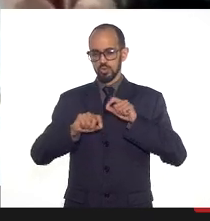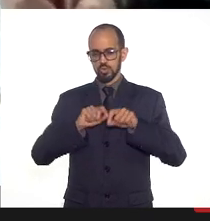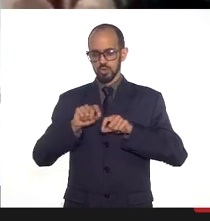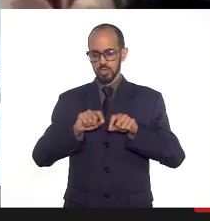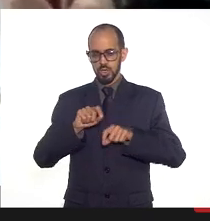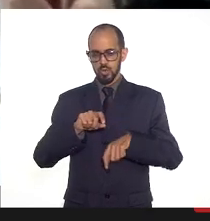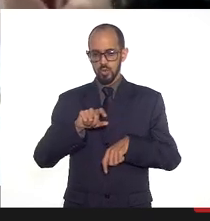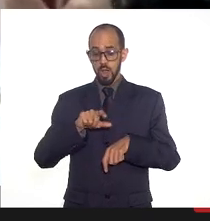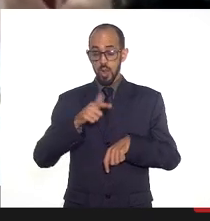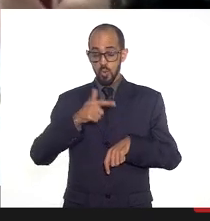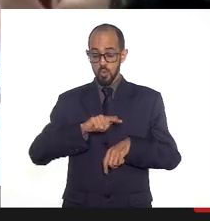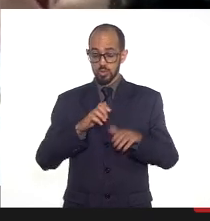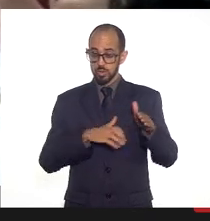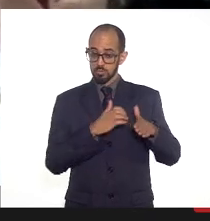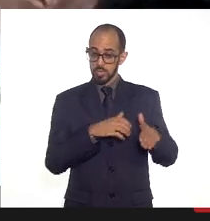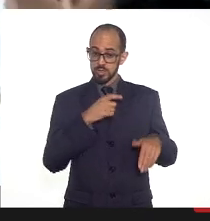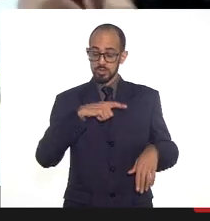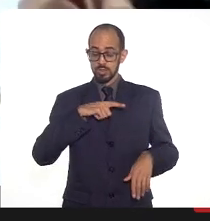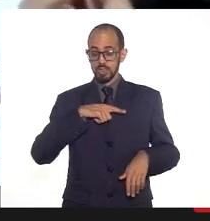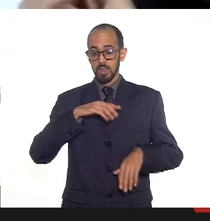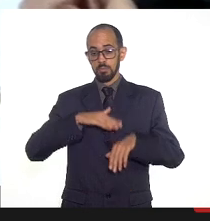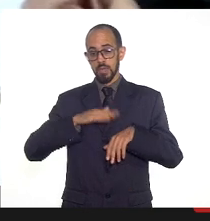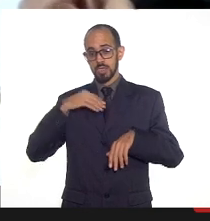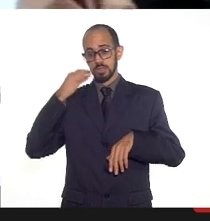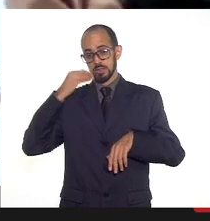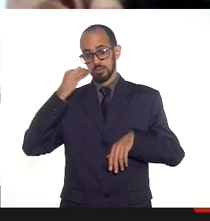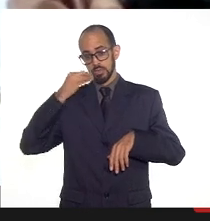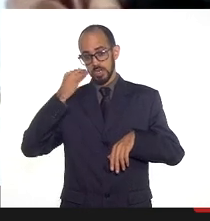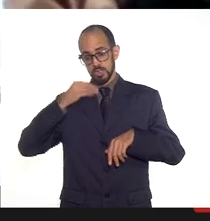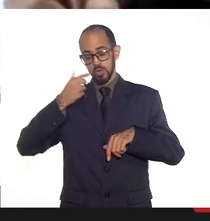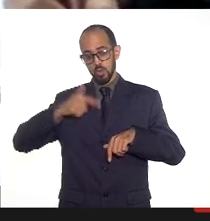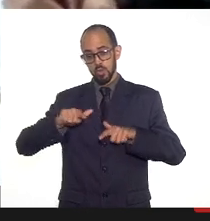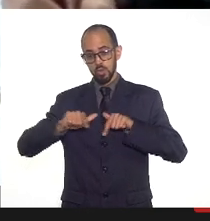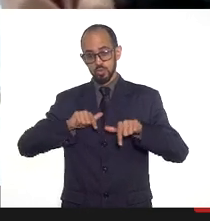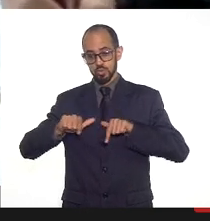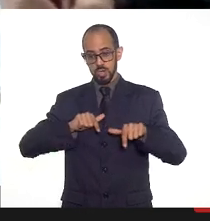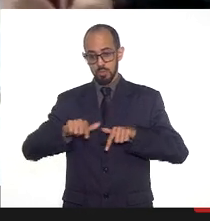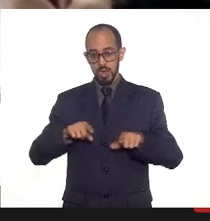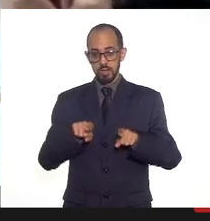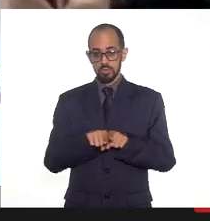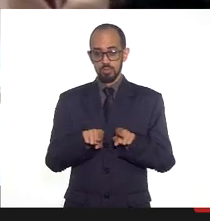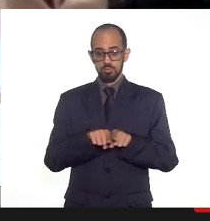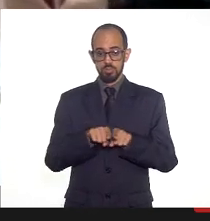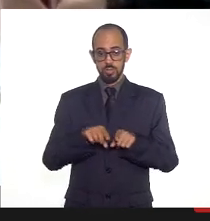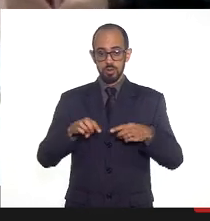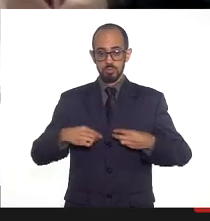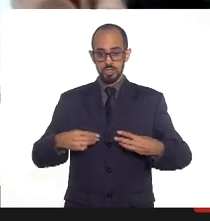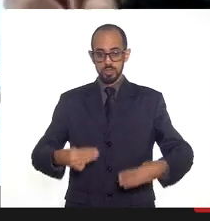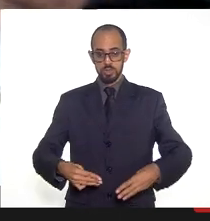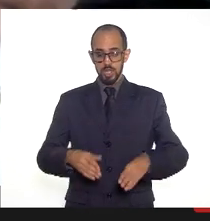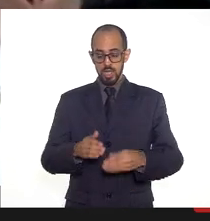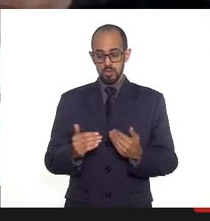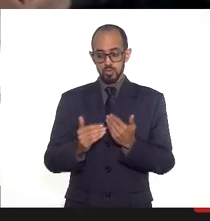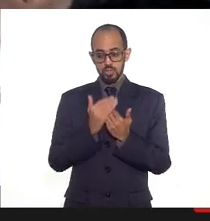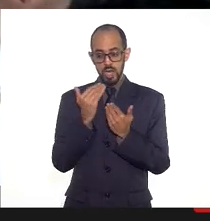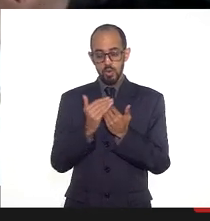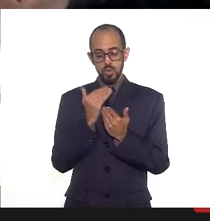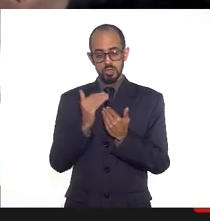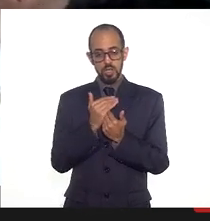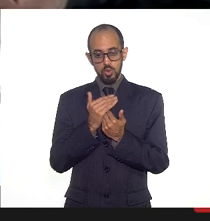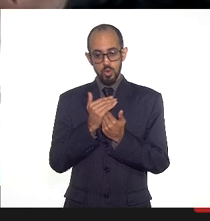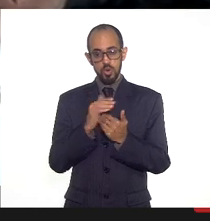a gente já tem uma experiência com outras atividades e o próprio Ministério também aconselhou, então a gente tem feito essas